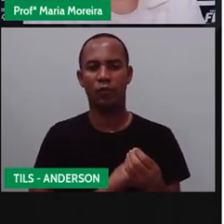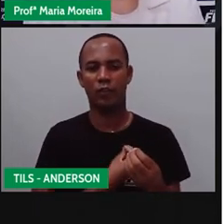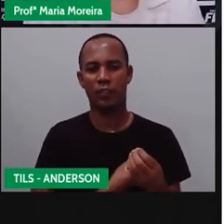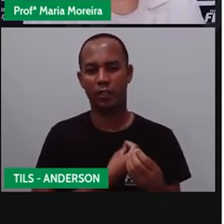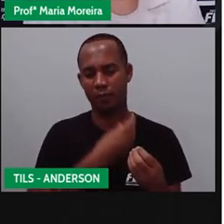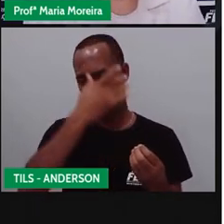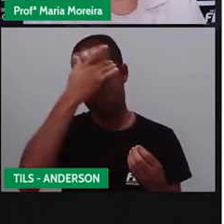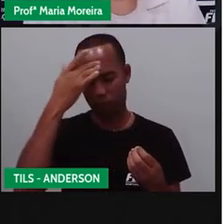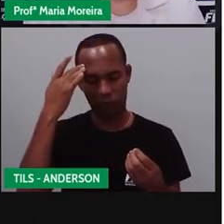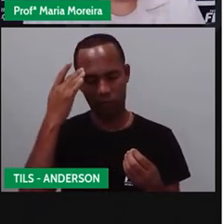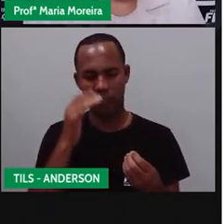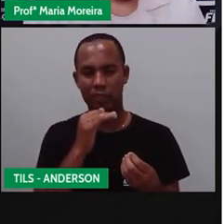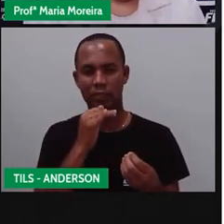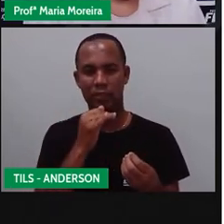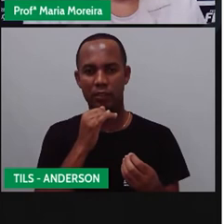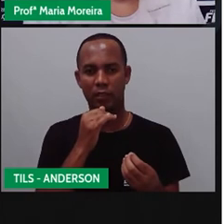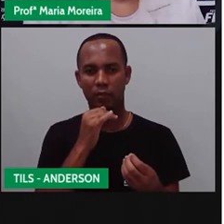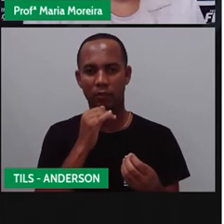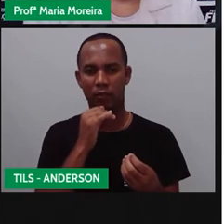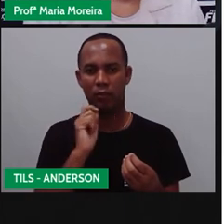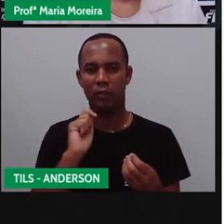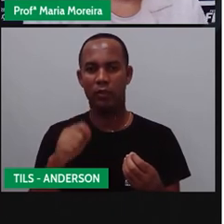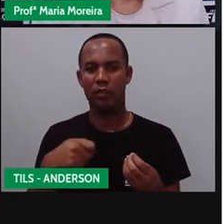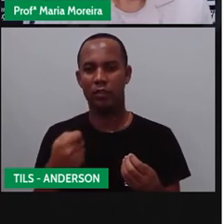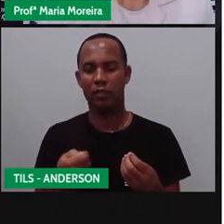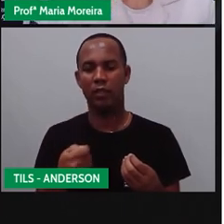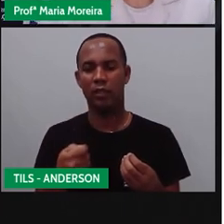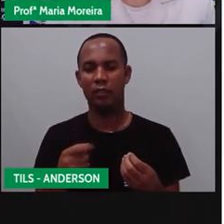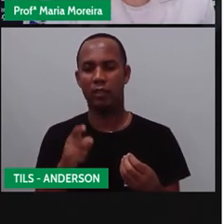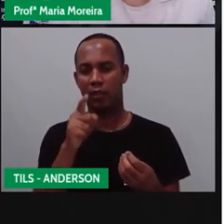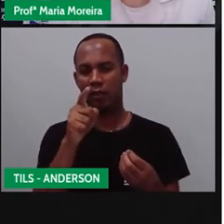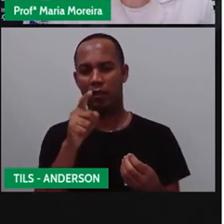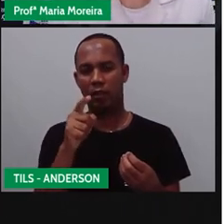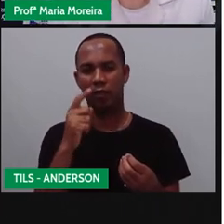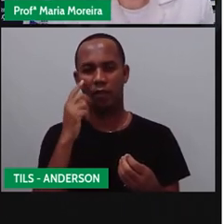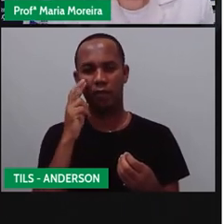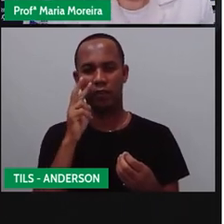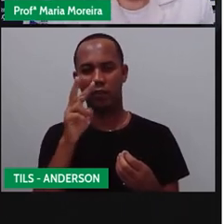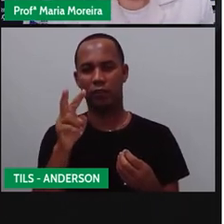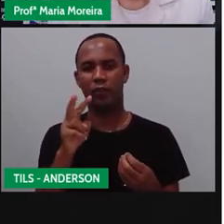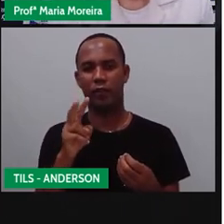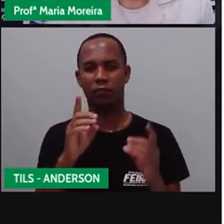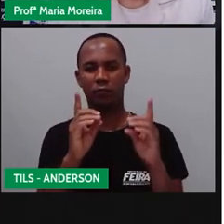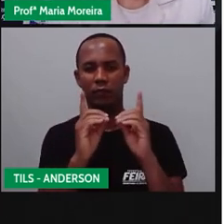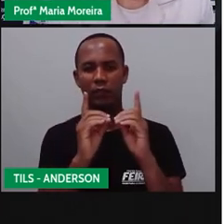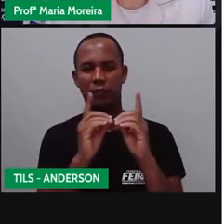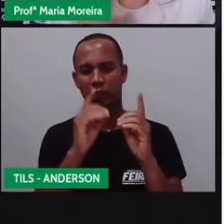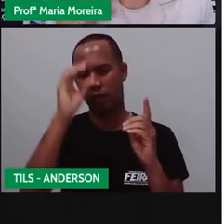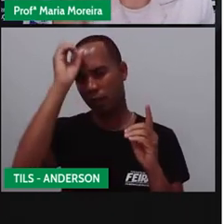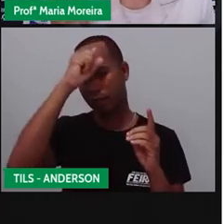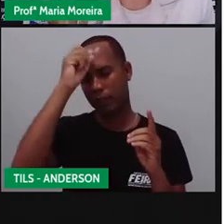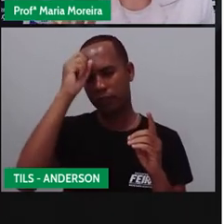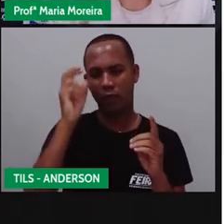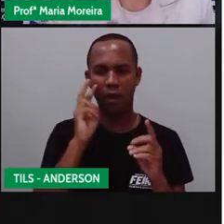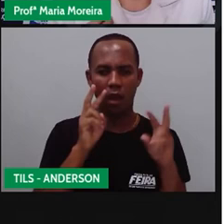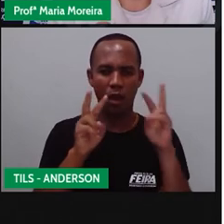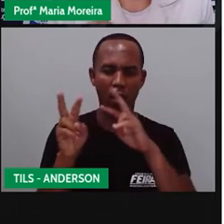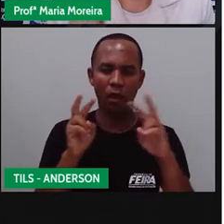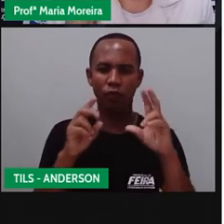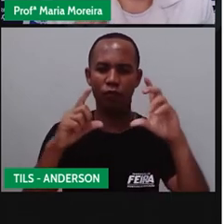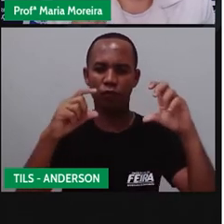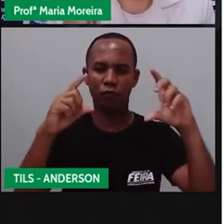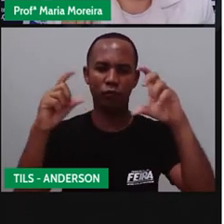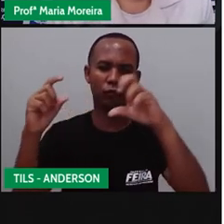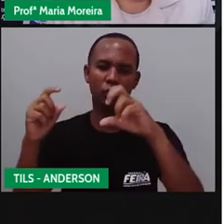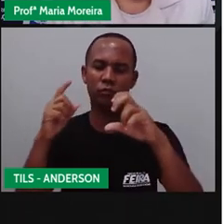Um exemplo disso é através dos sinais de trânsito, como a gente viu aqui. Então, basta a gente sair de casa, que automaticamente terão